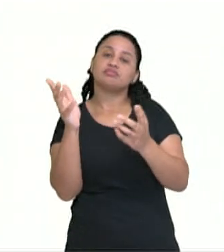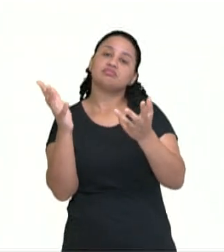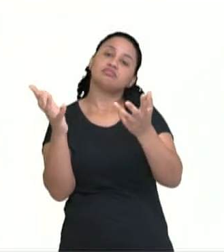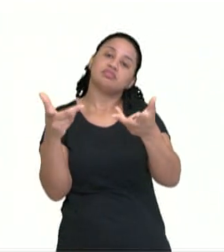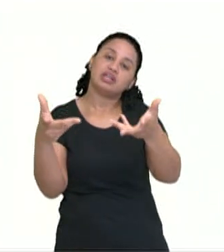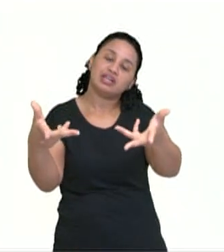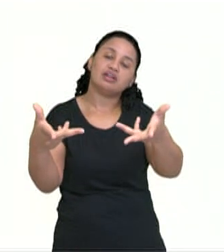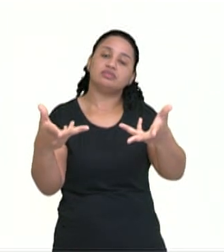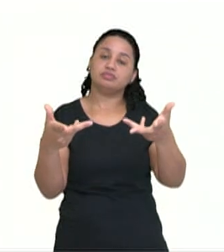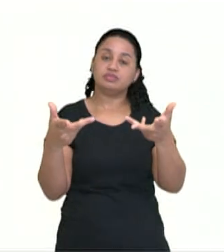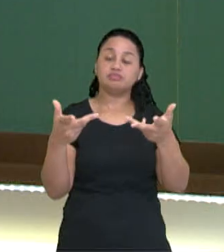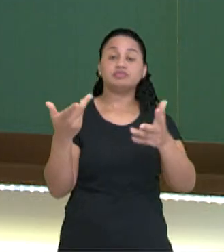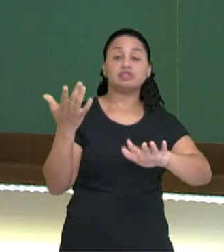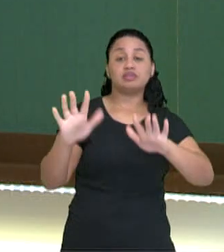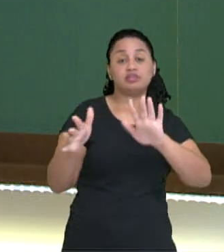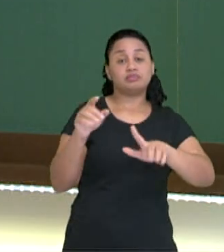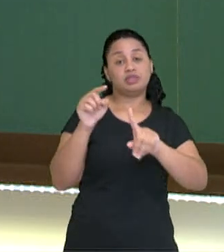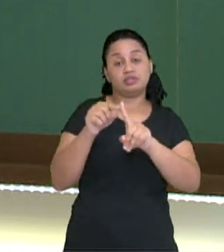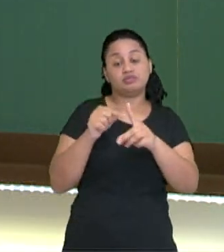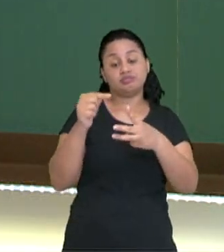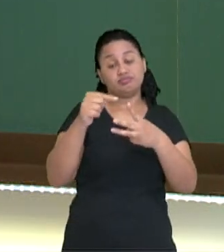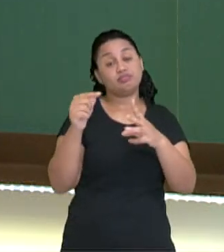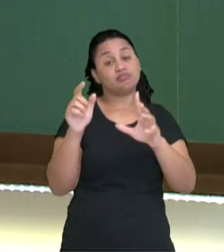outra quadra que é mais rápido, né?